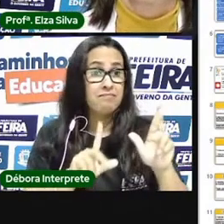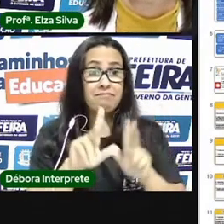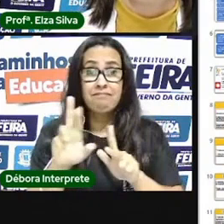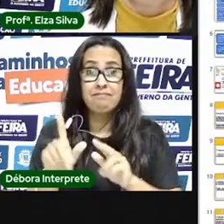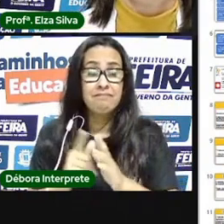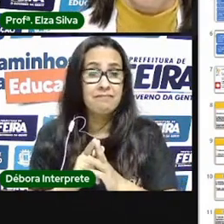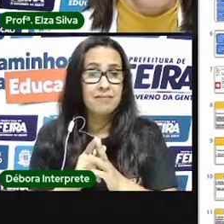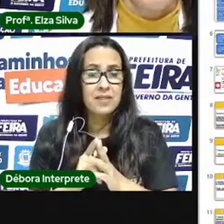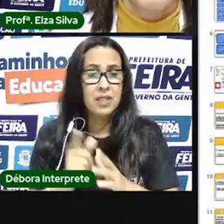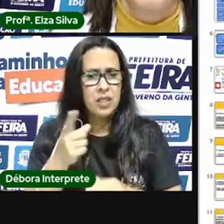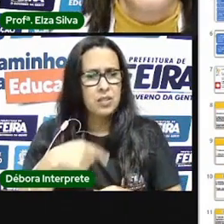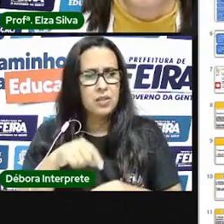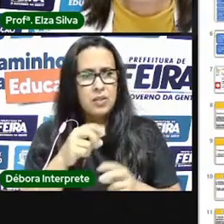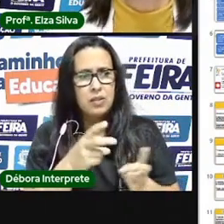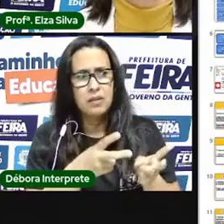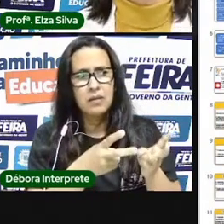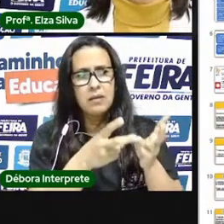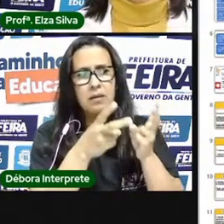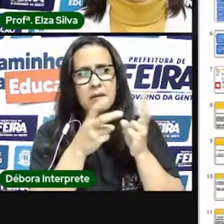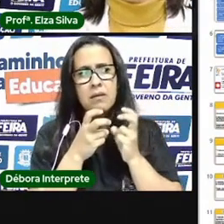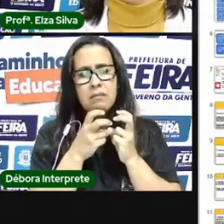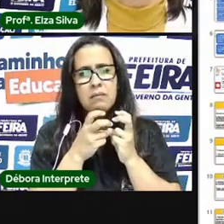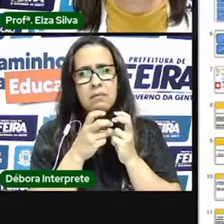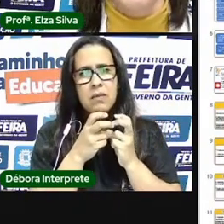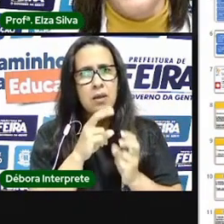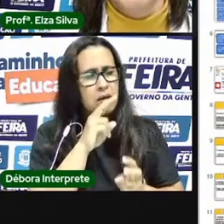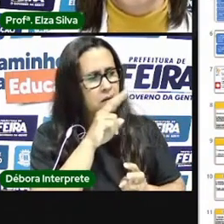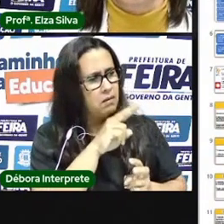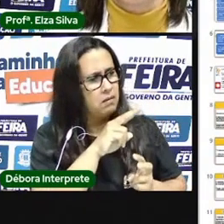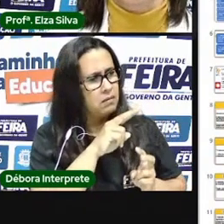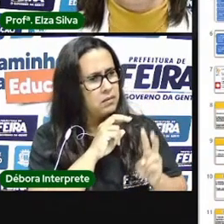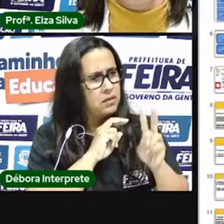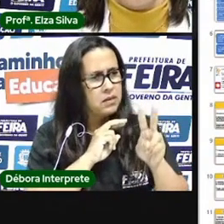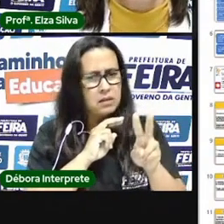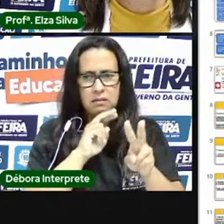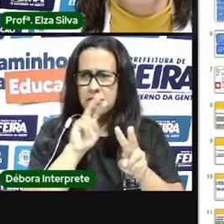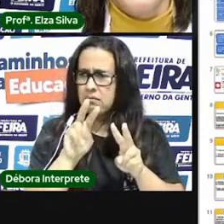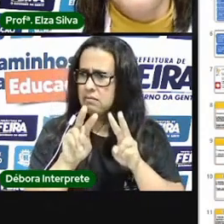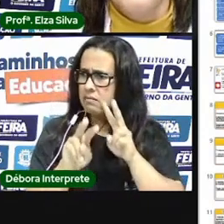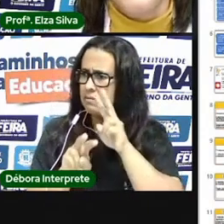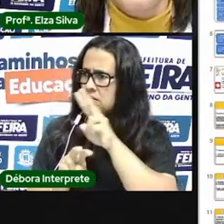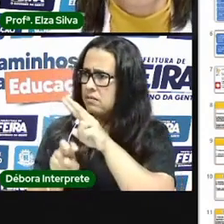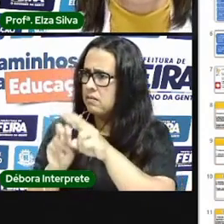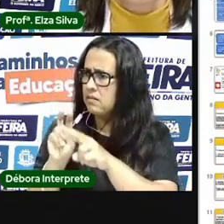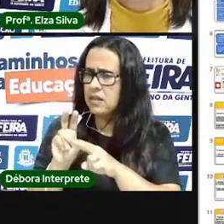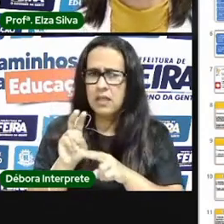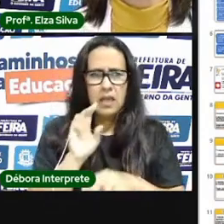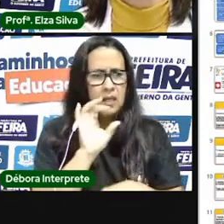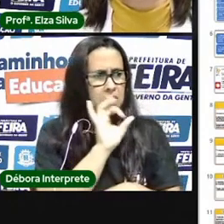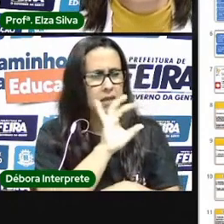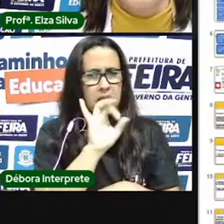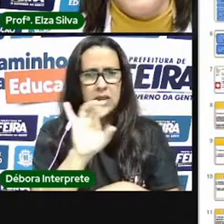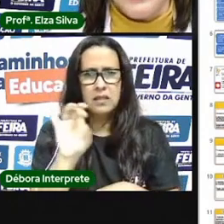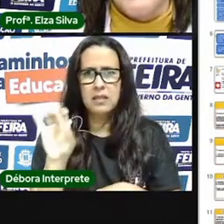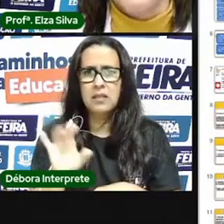outros, olhe para as pessoas que estão ao seu redor, na sua casa, observe cada detalhe e veja como